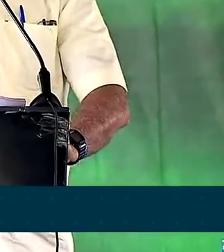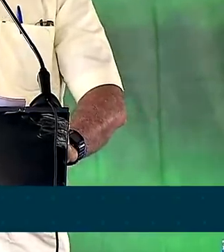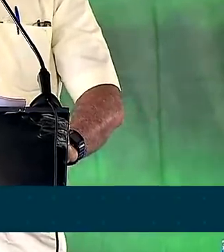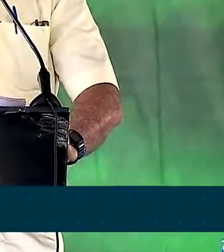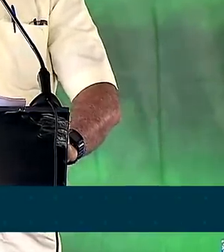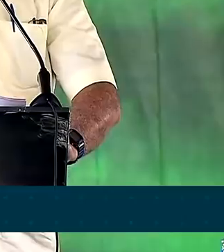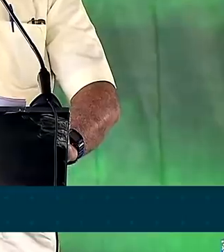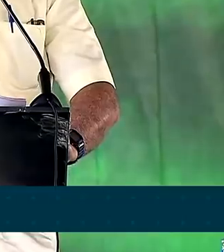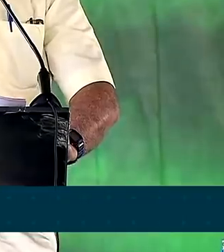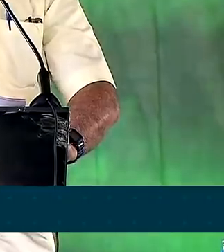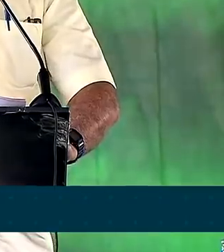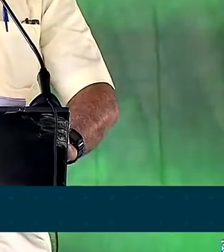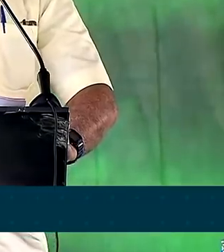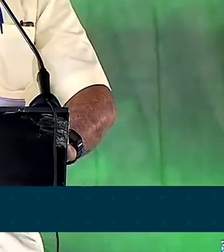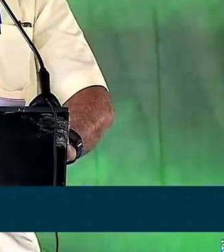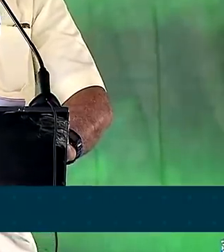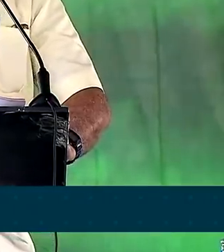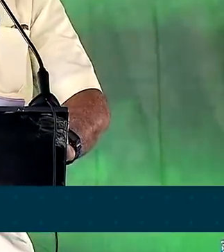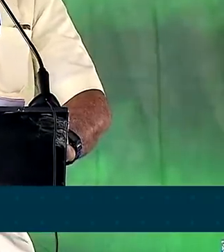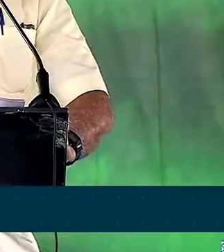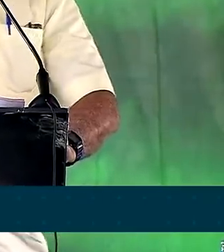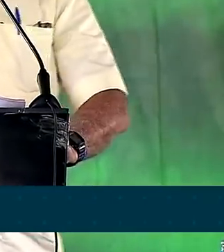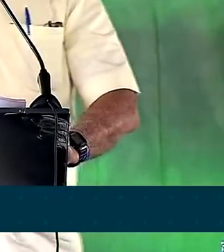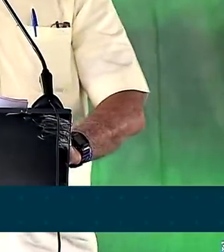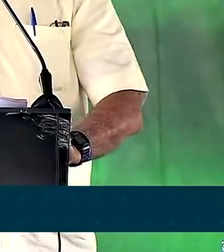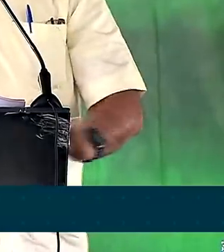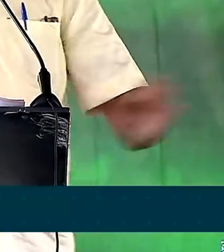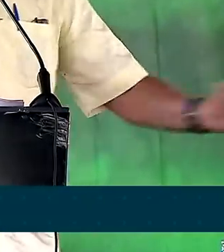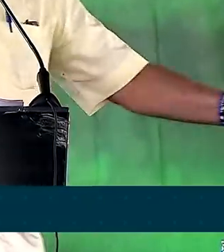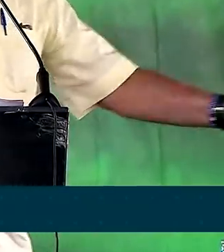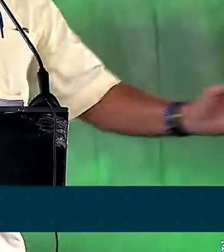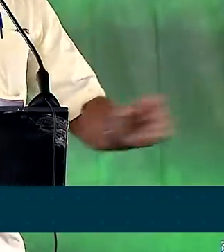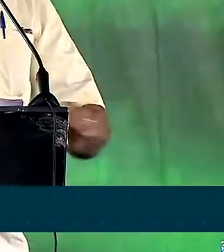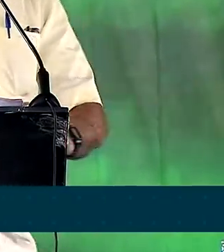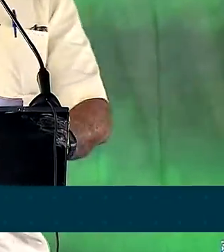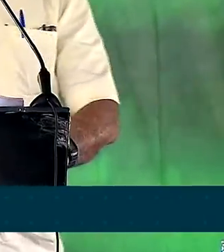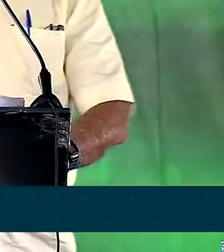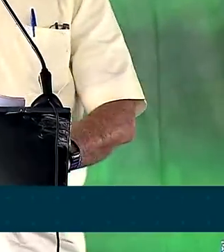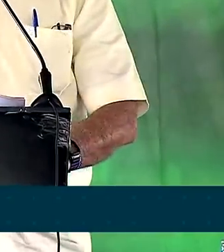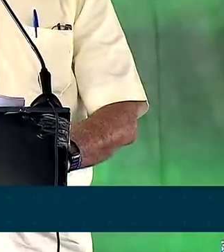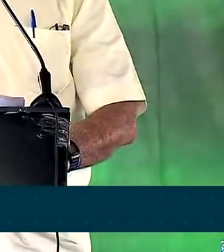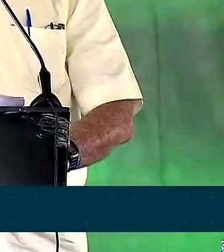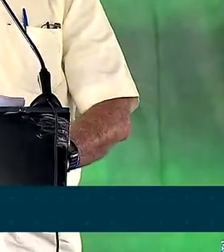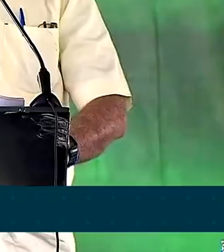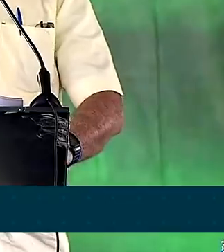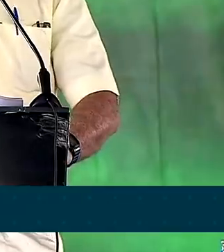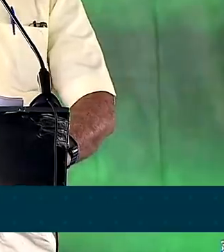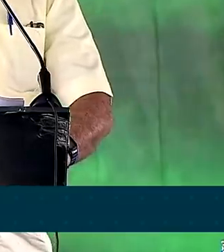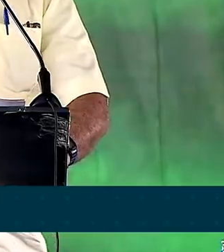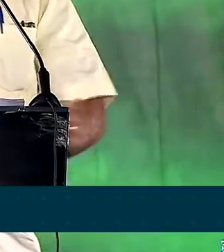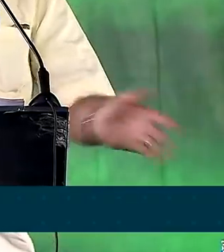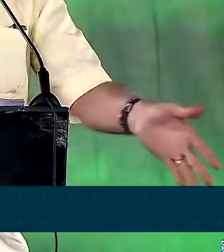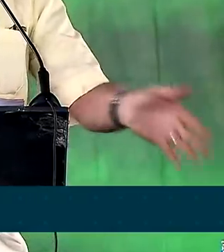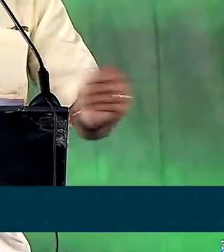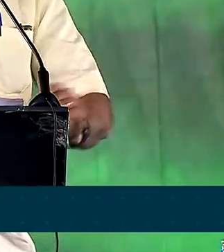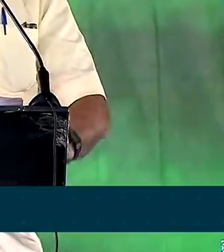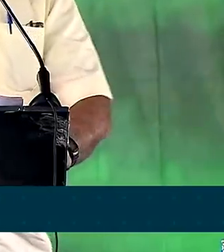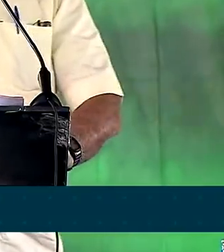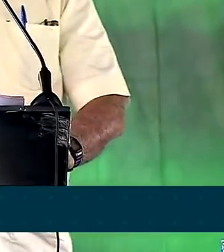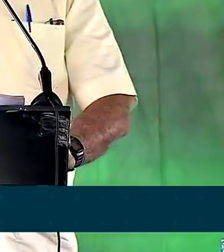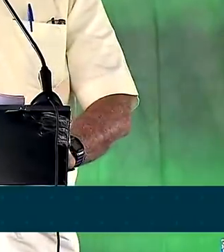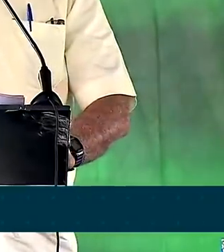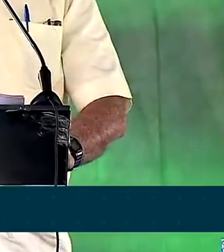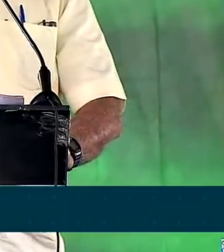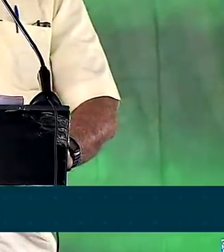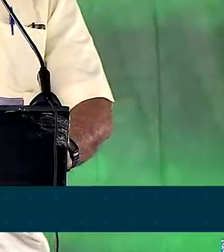a segurança alimentar para mais de um bilhão de habitantes no mundo. E fiquei feliz agora, quando foi falado que na próxima